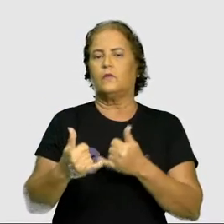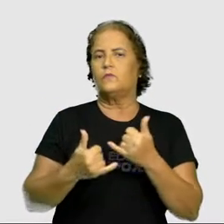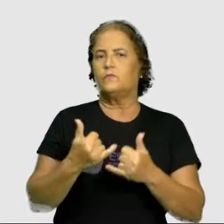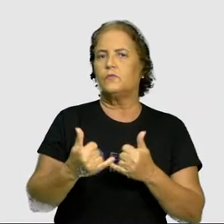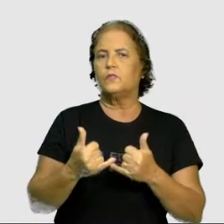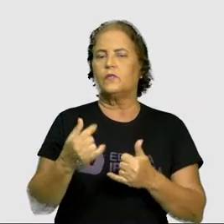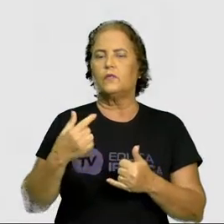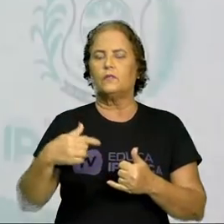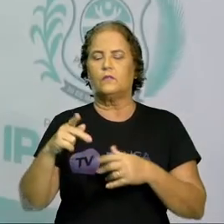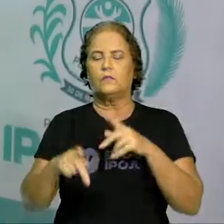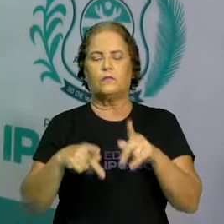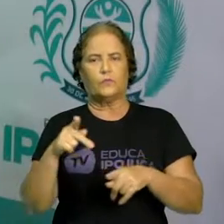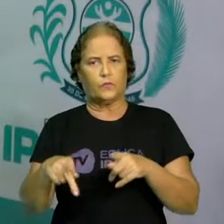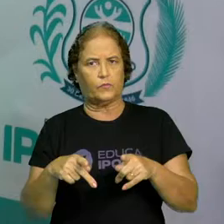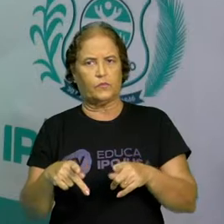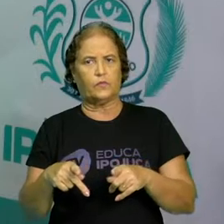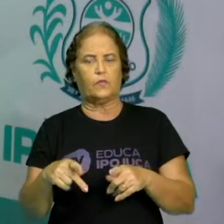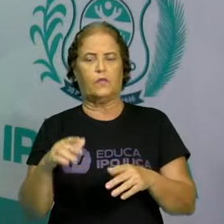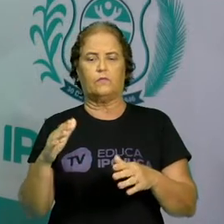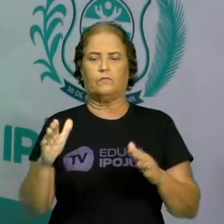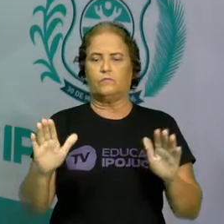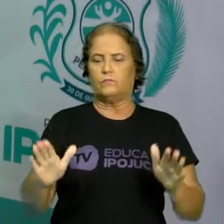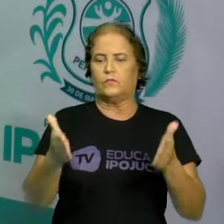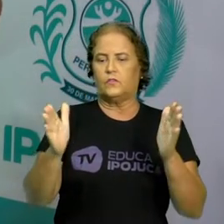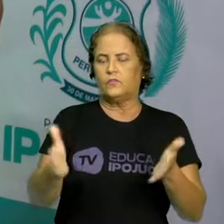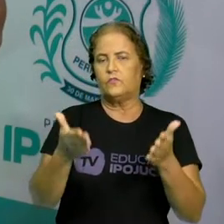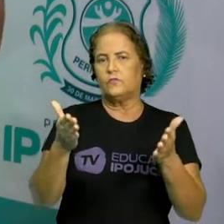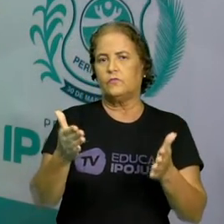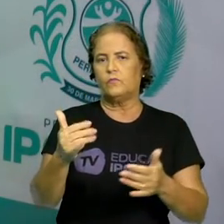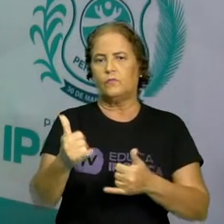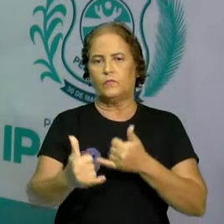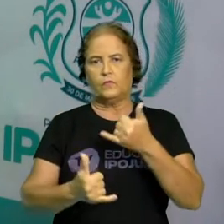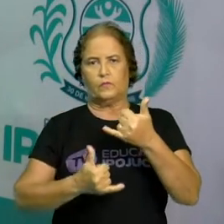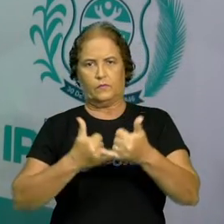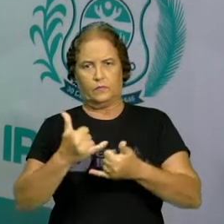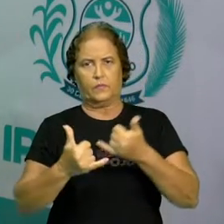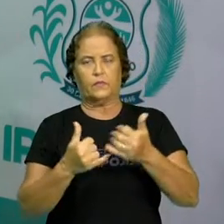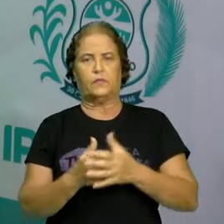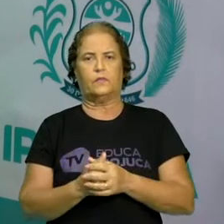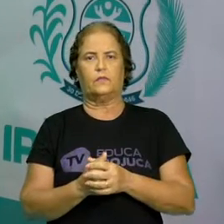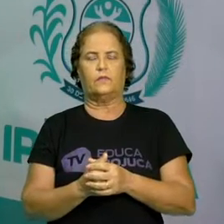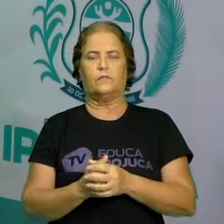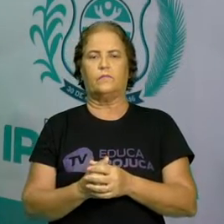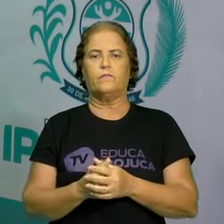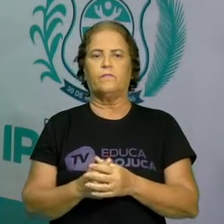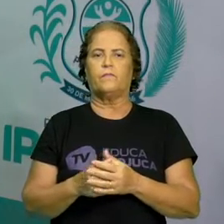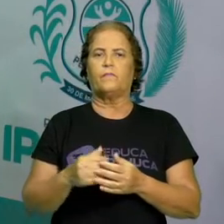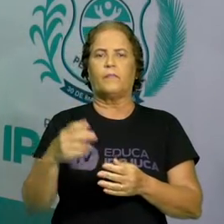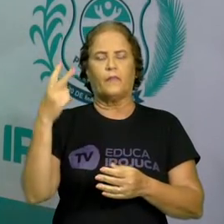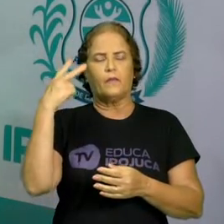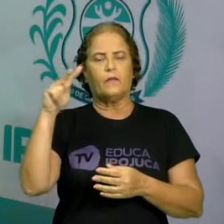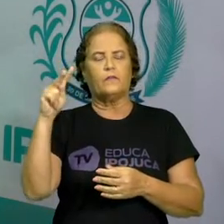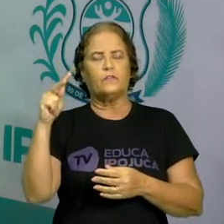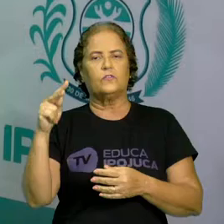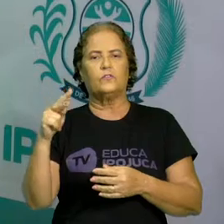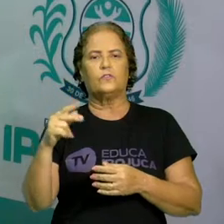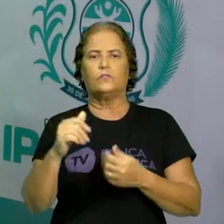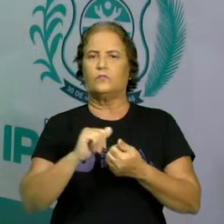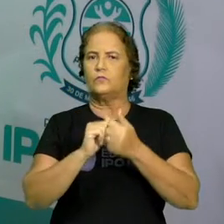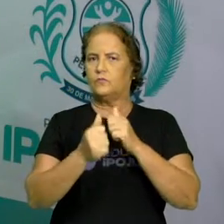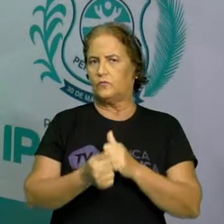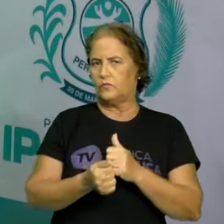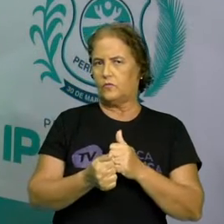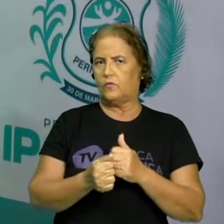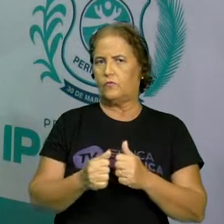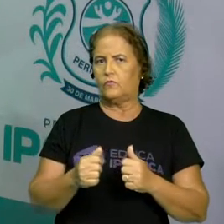A história dos jogos no Brasil, segundo o Kishimoto,